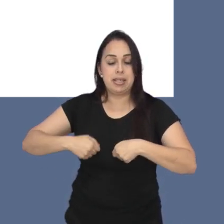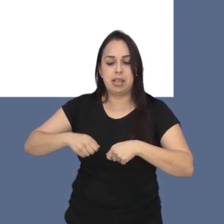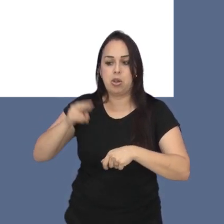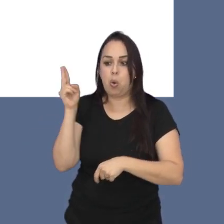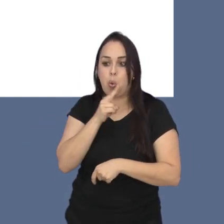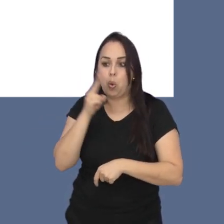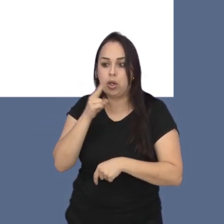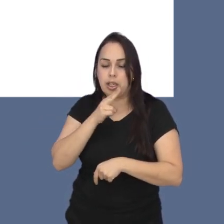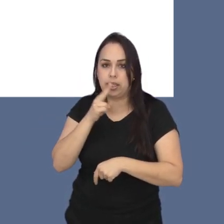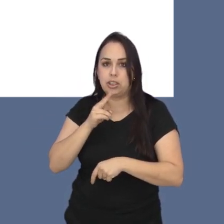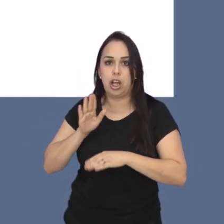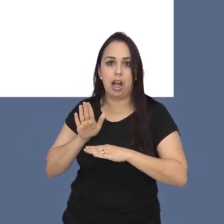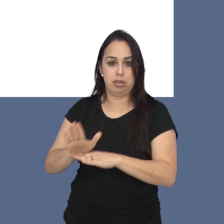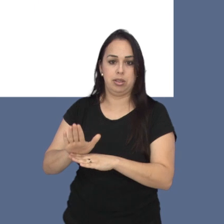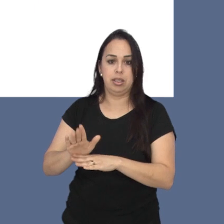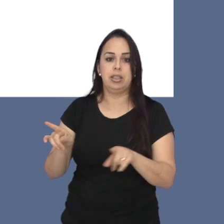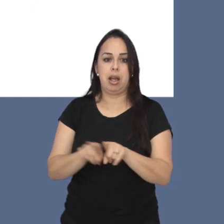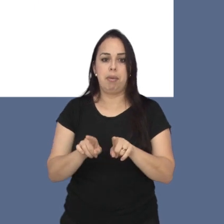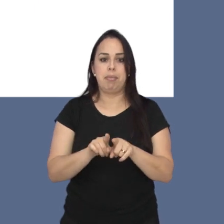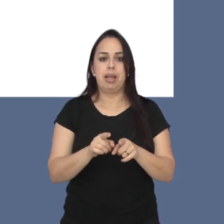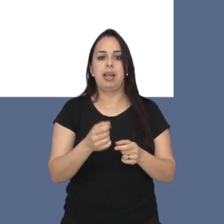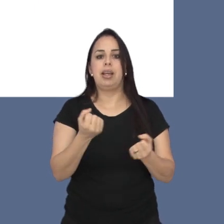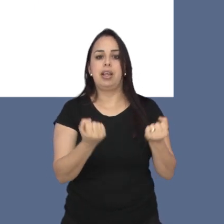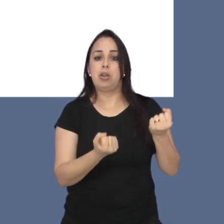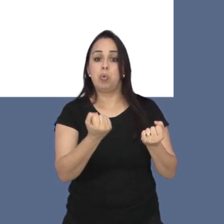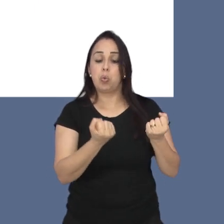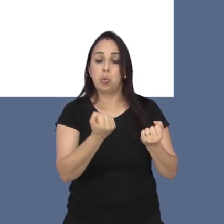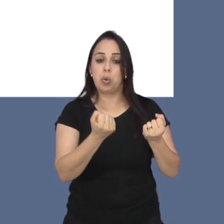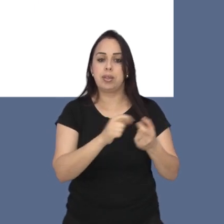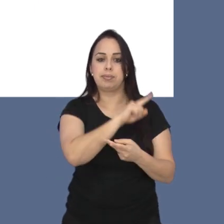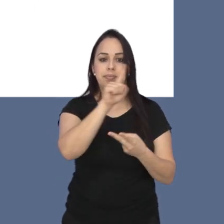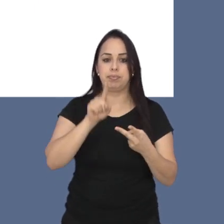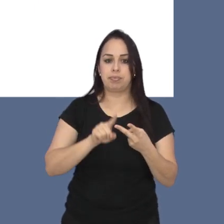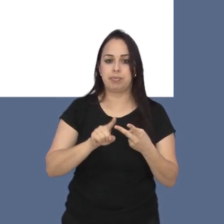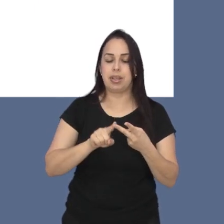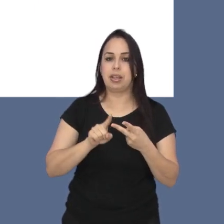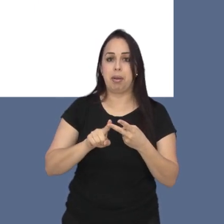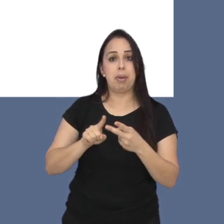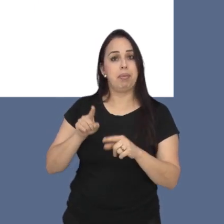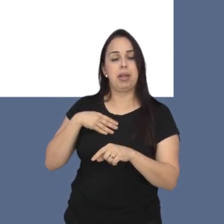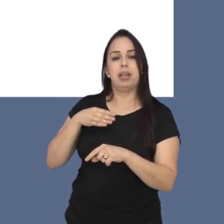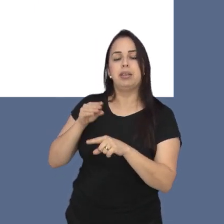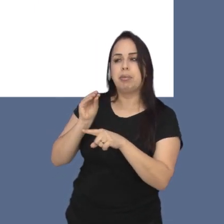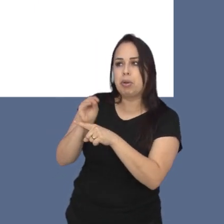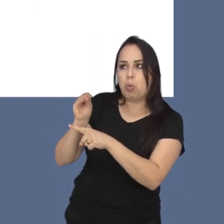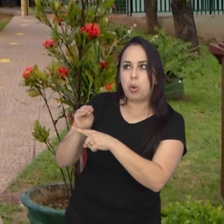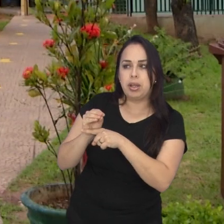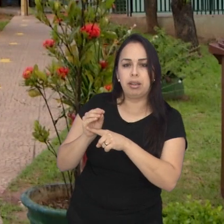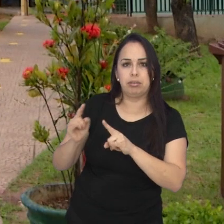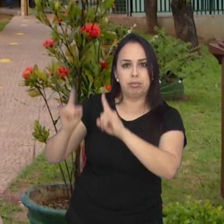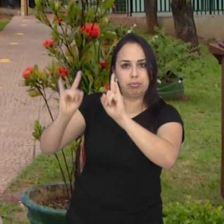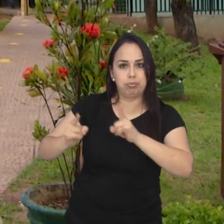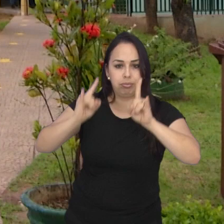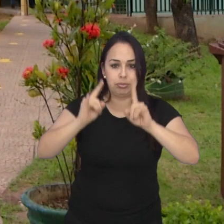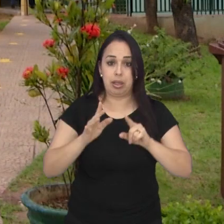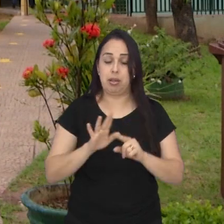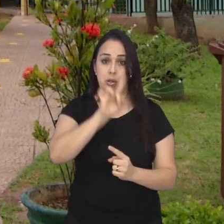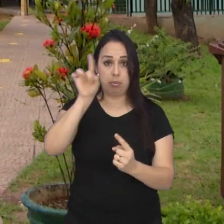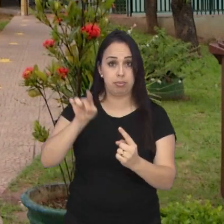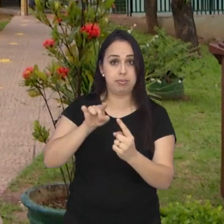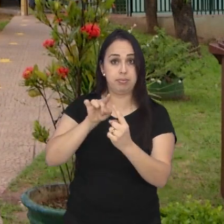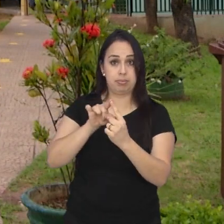socorros, a educação para o trânsito e o meio ambiente e a defesa do patrimônio público. Para atender aos